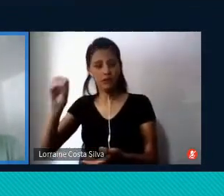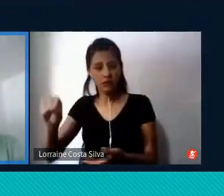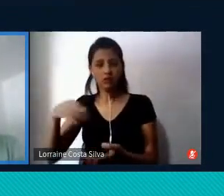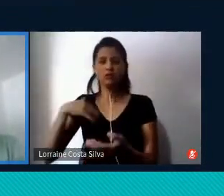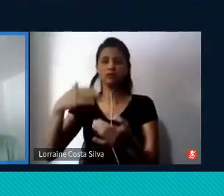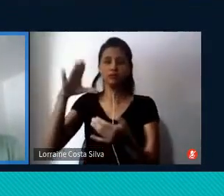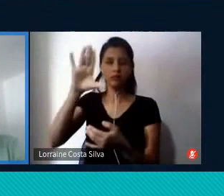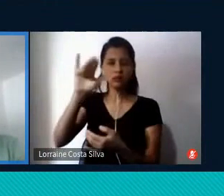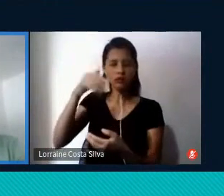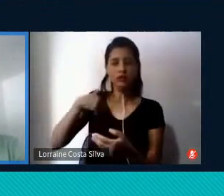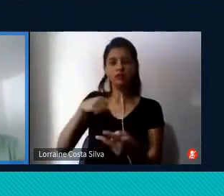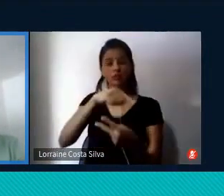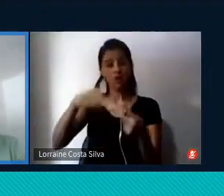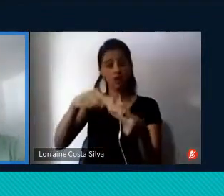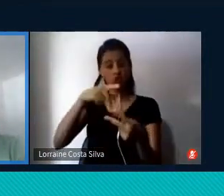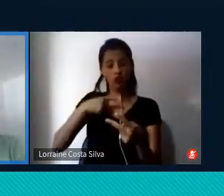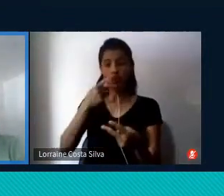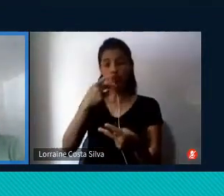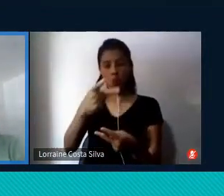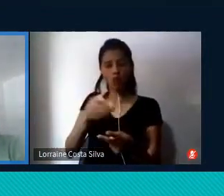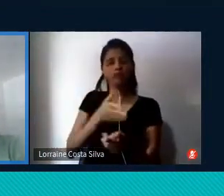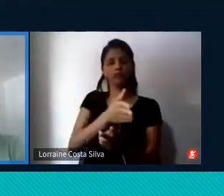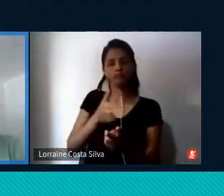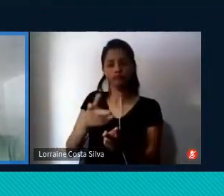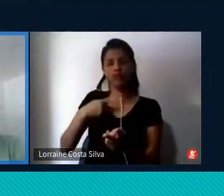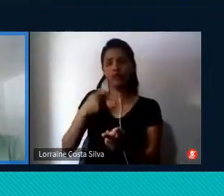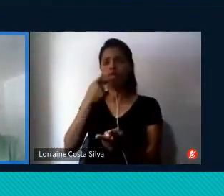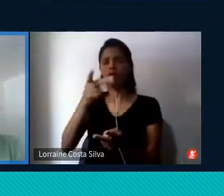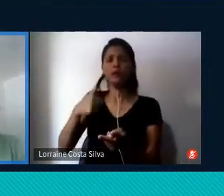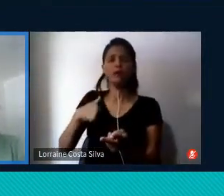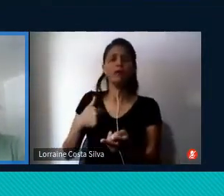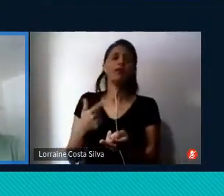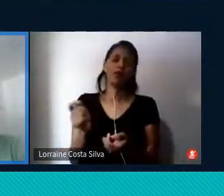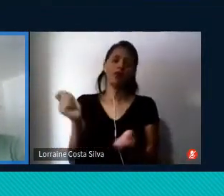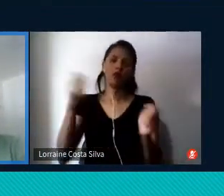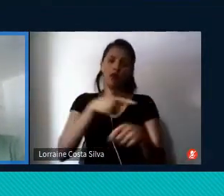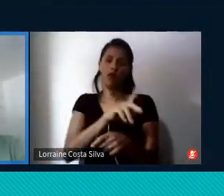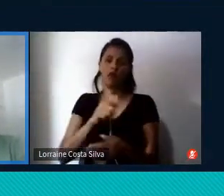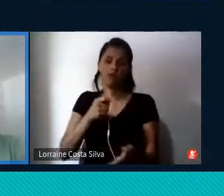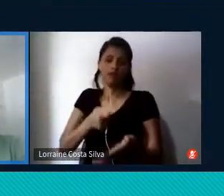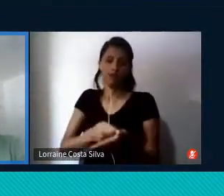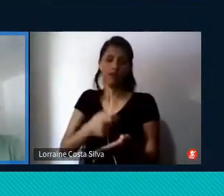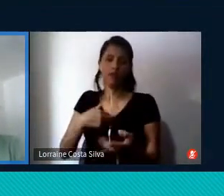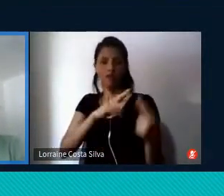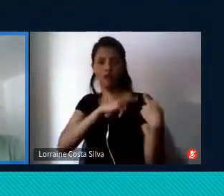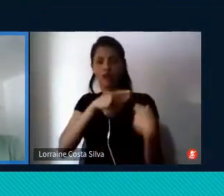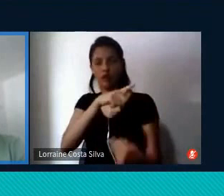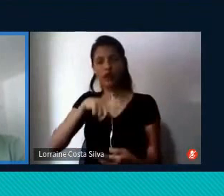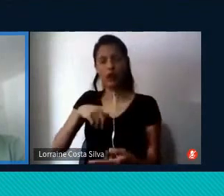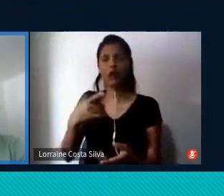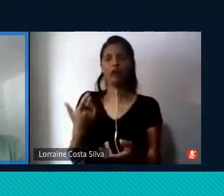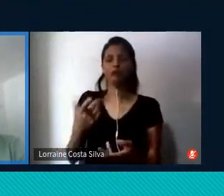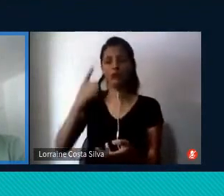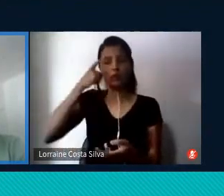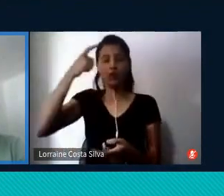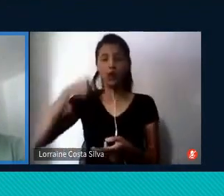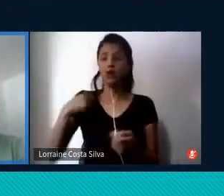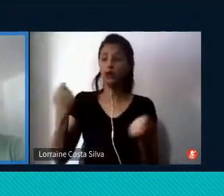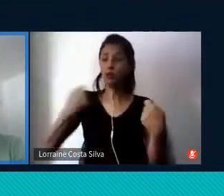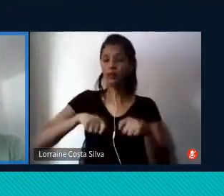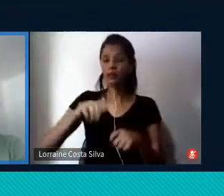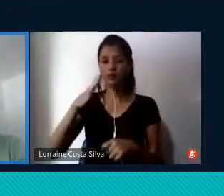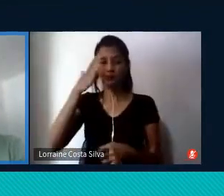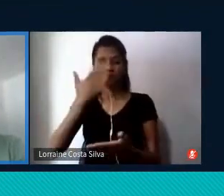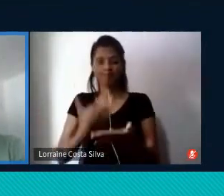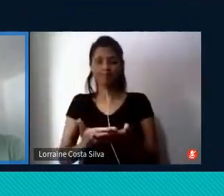que, para a autoridade social que eles possuem, a ideia de que é preciso confiar no que o jornalismo diz,